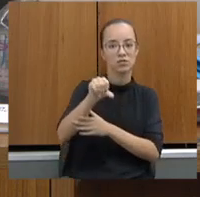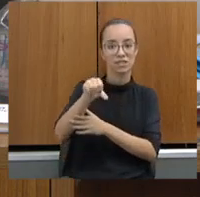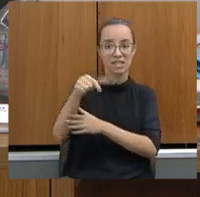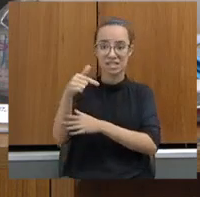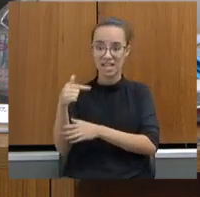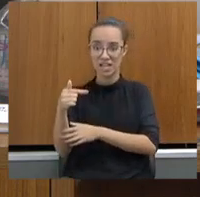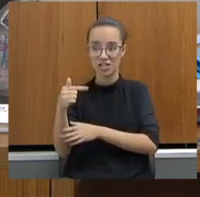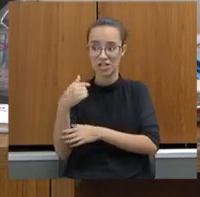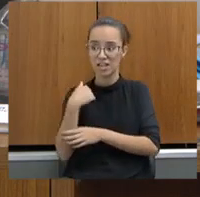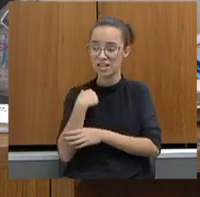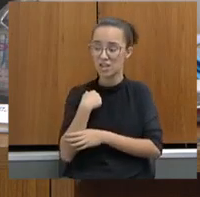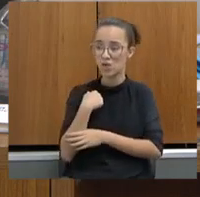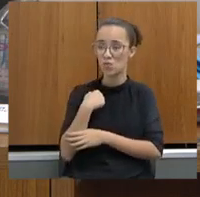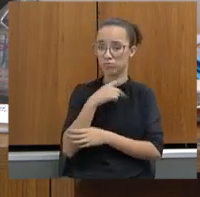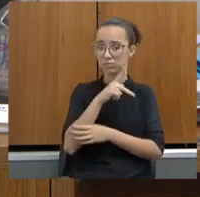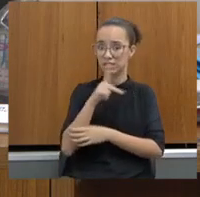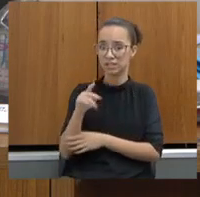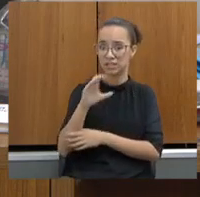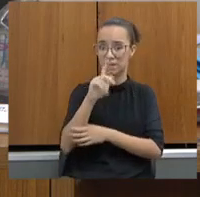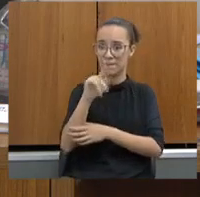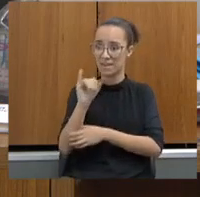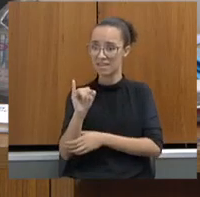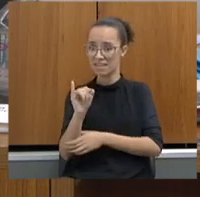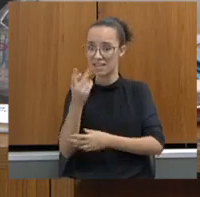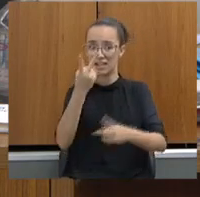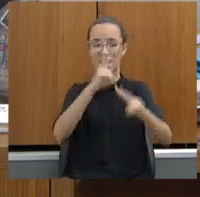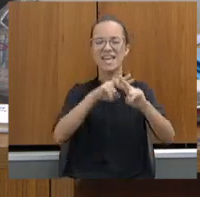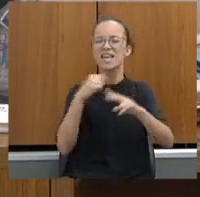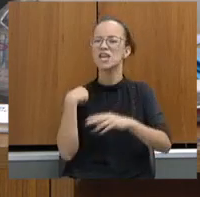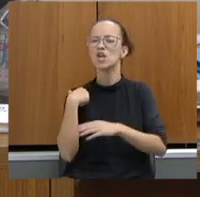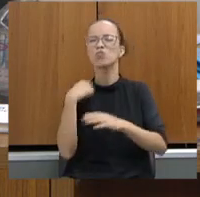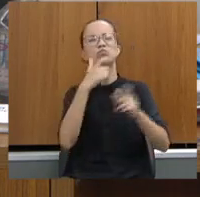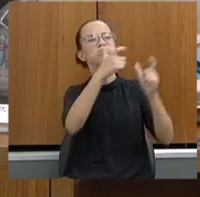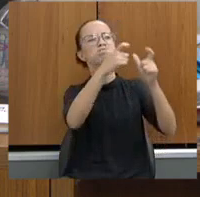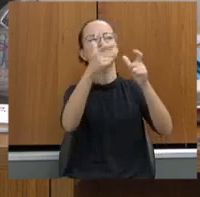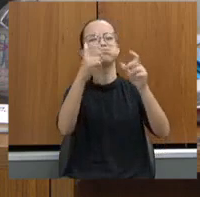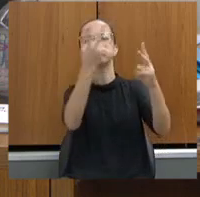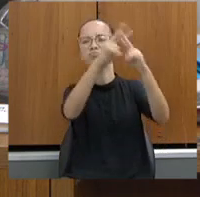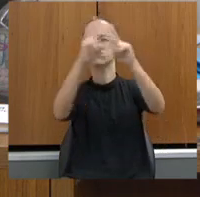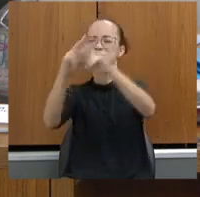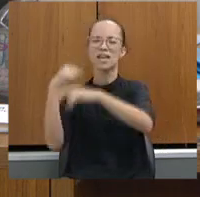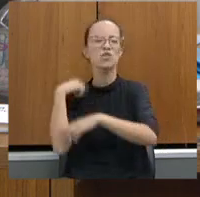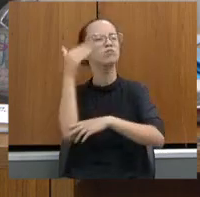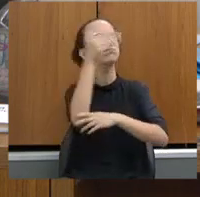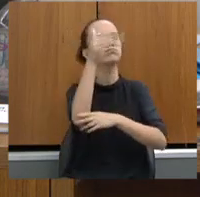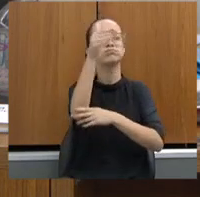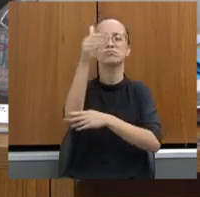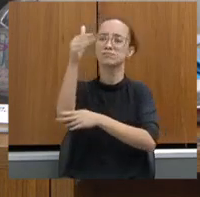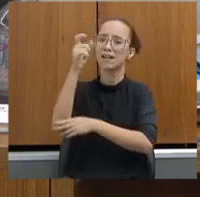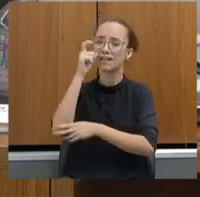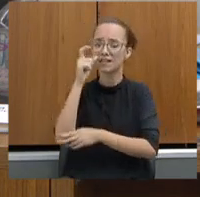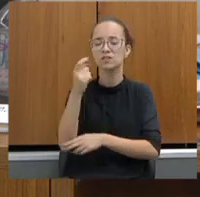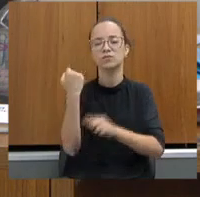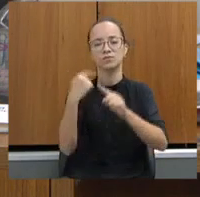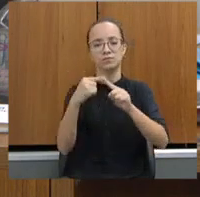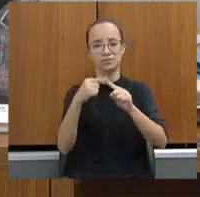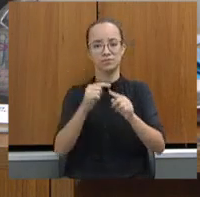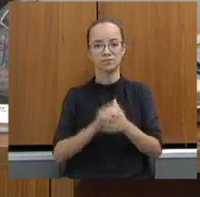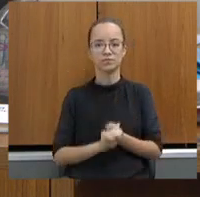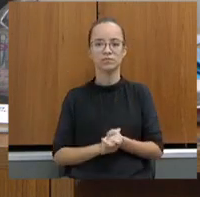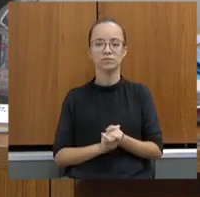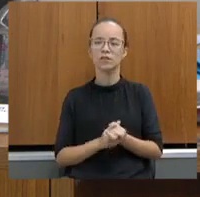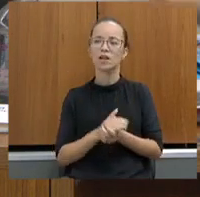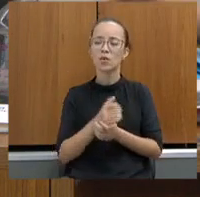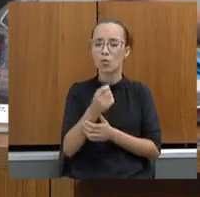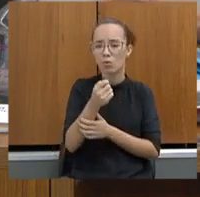CPI carcerária, eu visitei todas as penitenciárias de Minas Gerais. Foi muito interessante porque quase